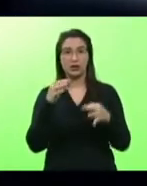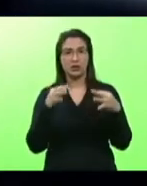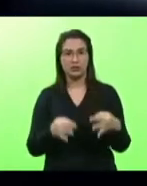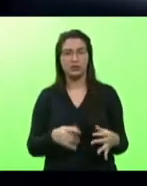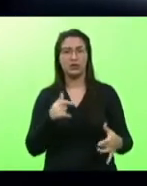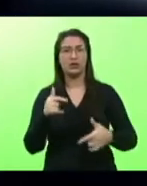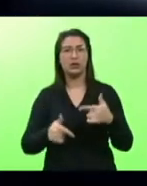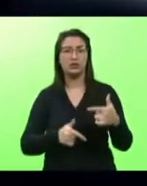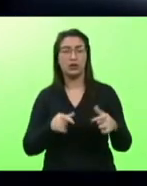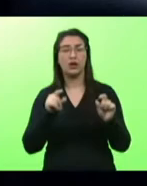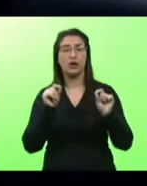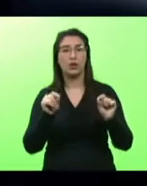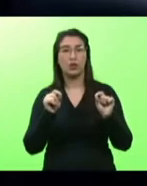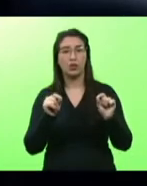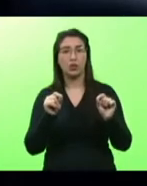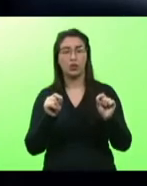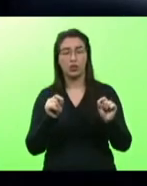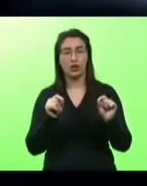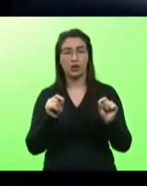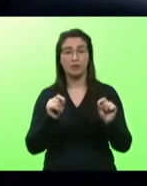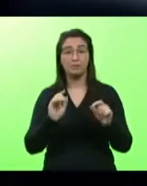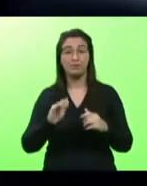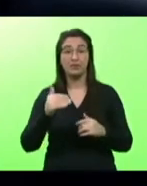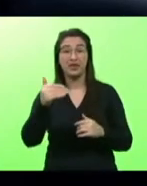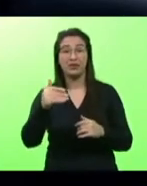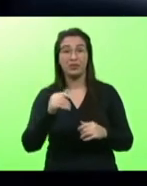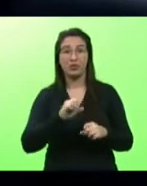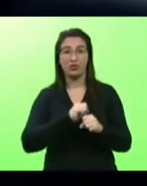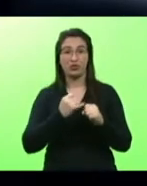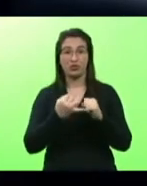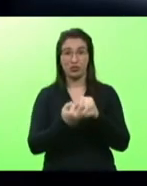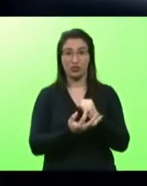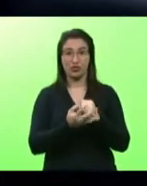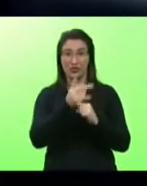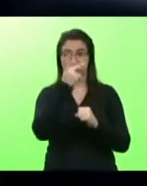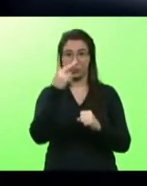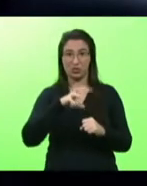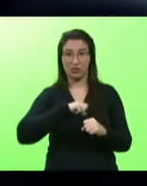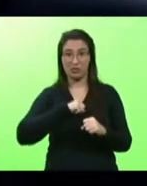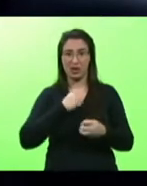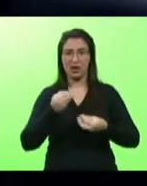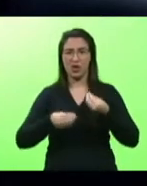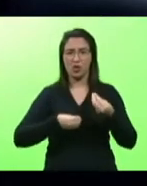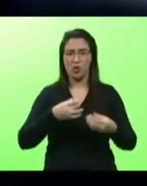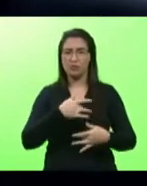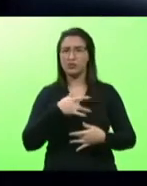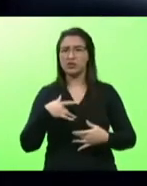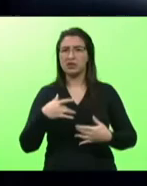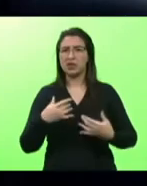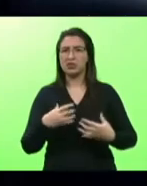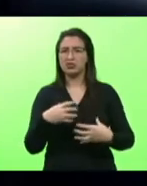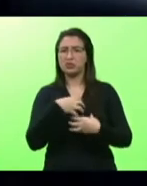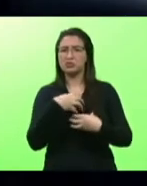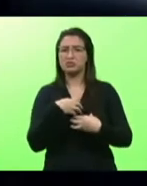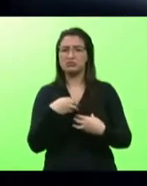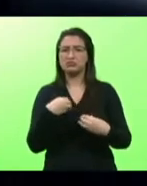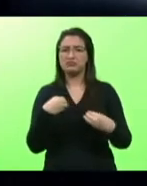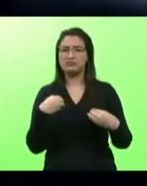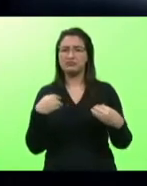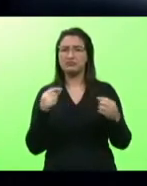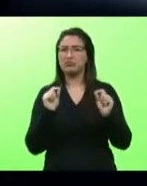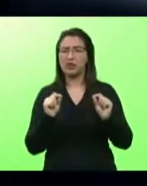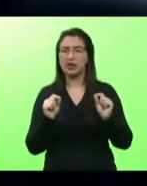questão do pós-covid com as entidades na busca de ações e mecanismos dos